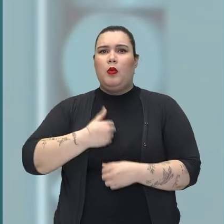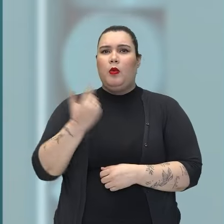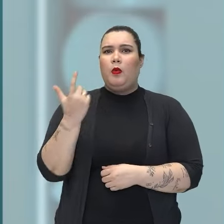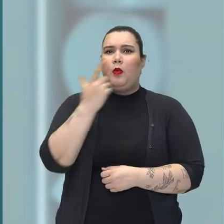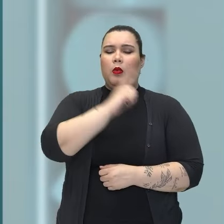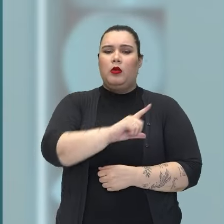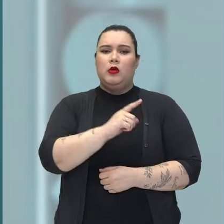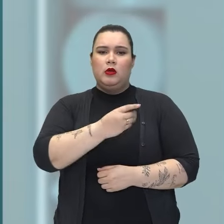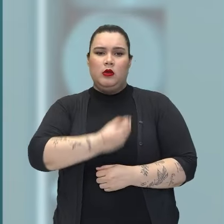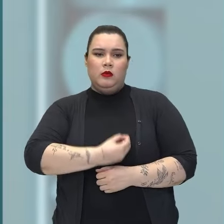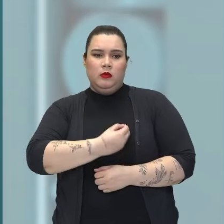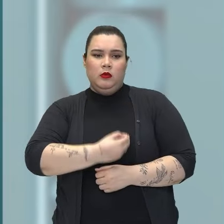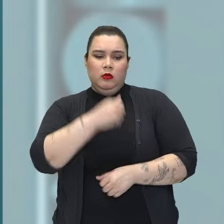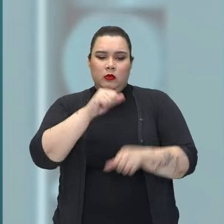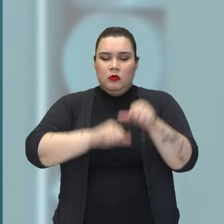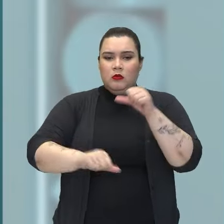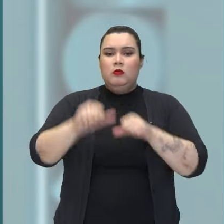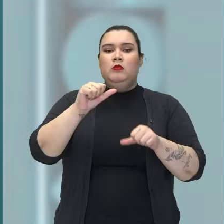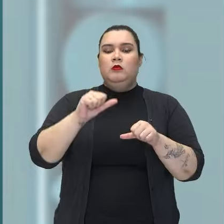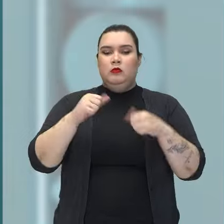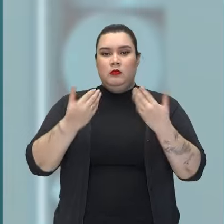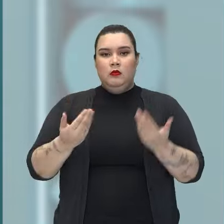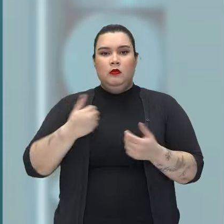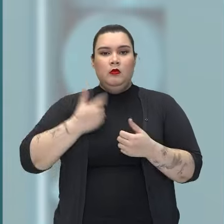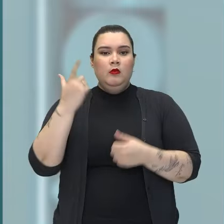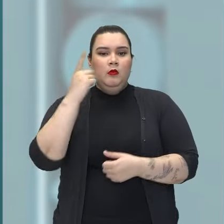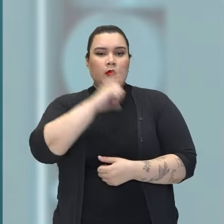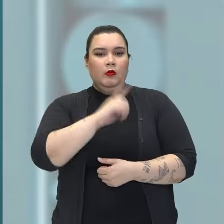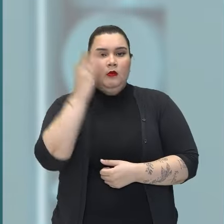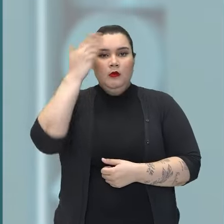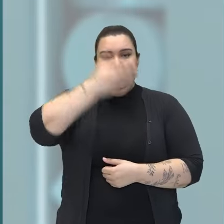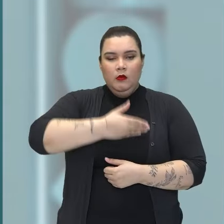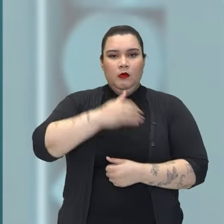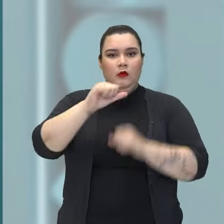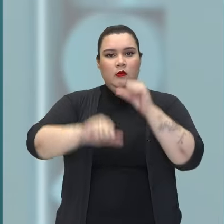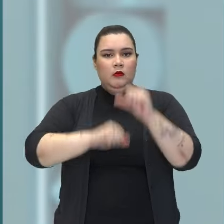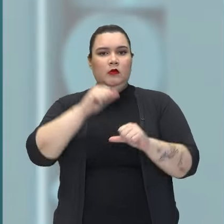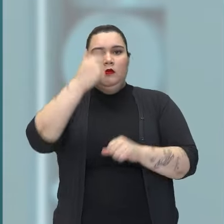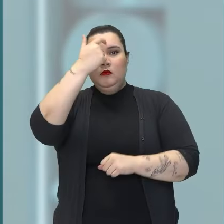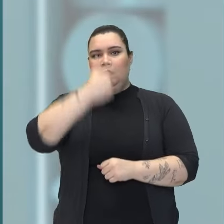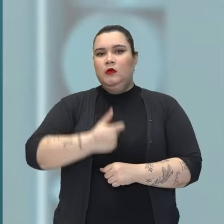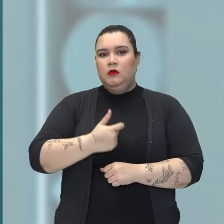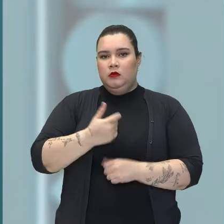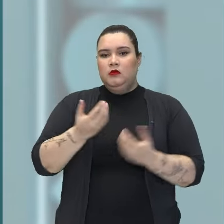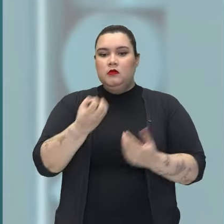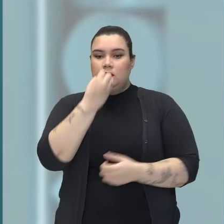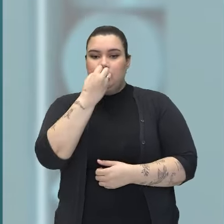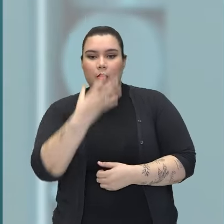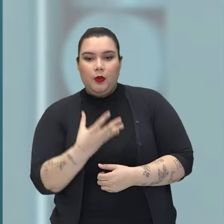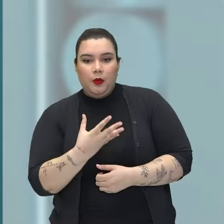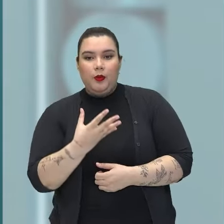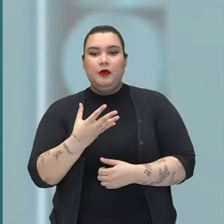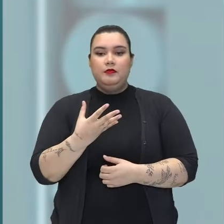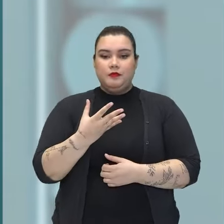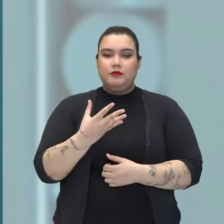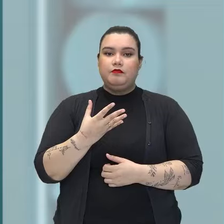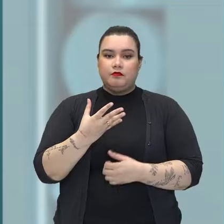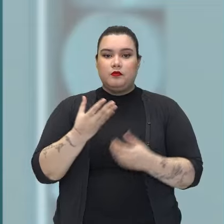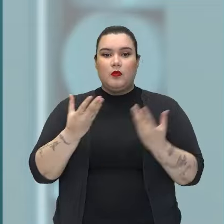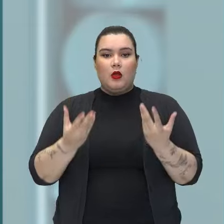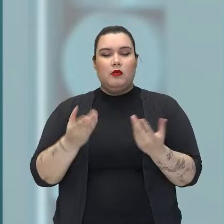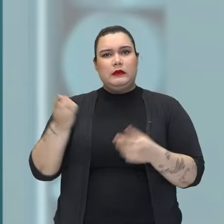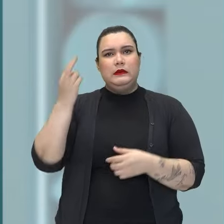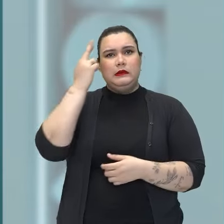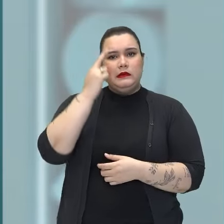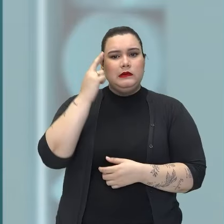será a minha redenção, o momento em que eu vou provar provar que sou uma pessoa boa, que sou uma pessoa que merece o céu. Ele